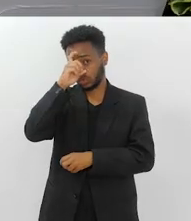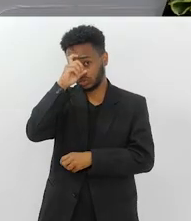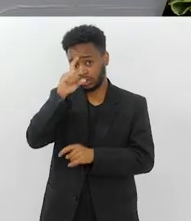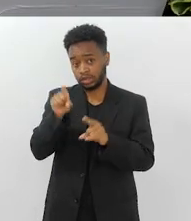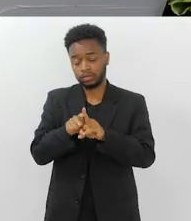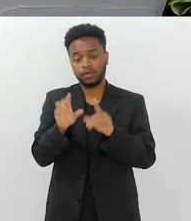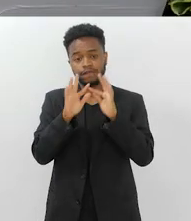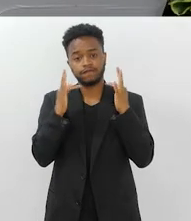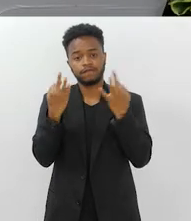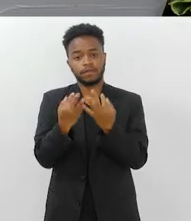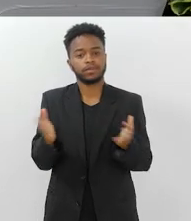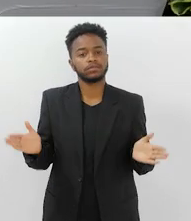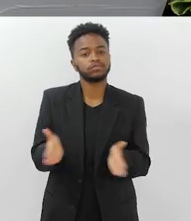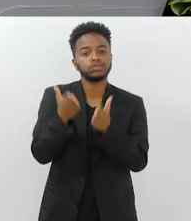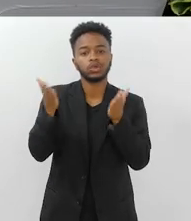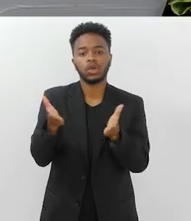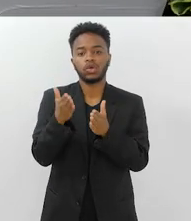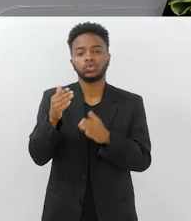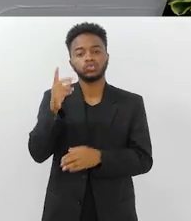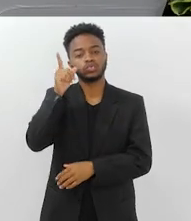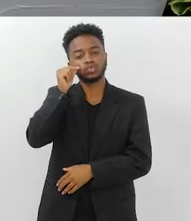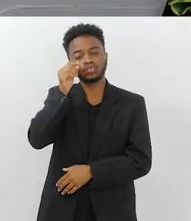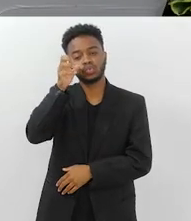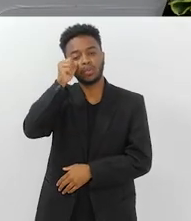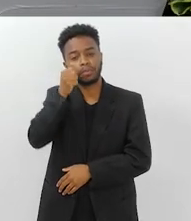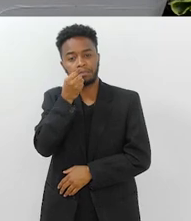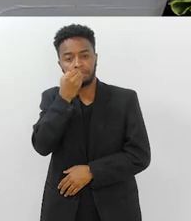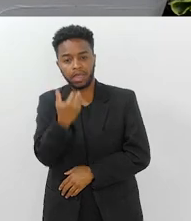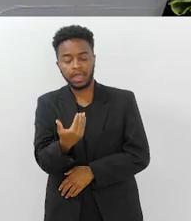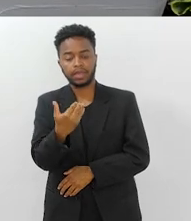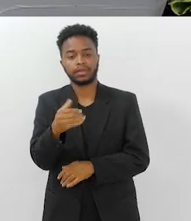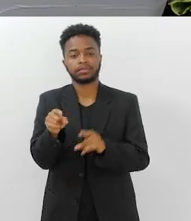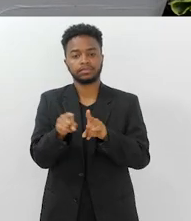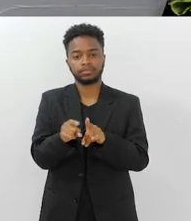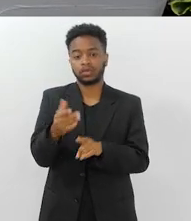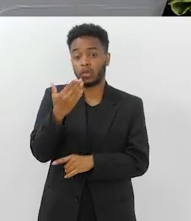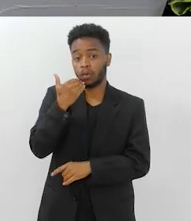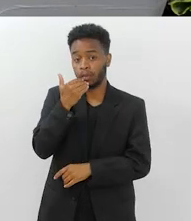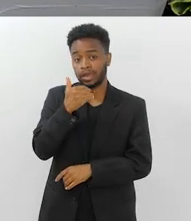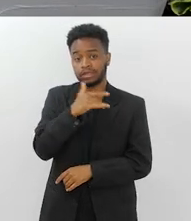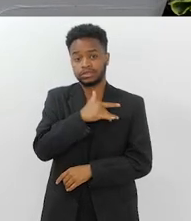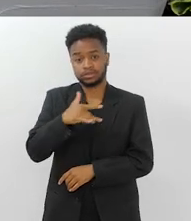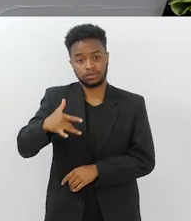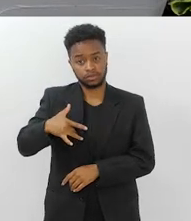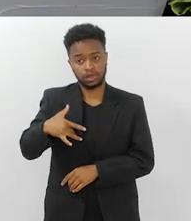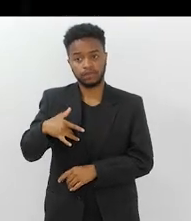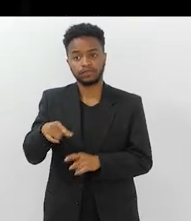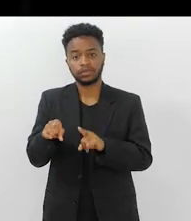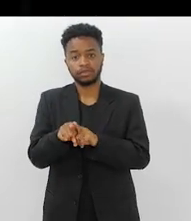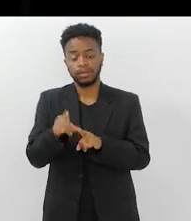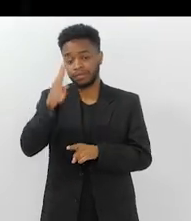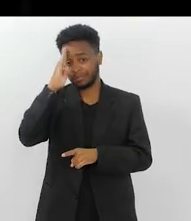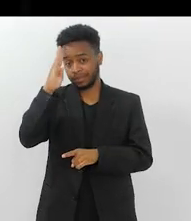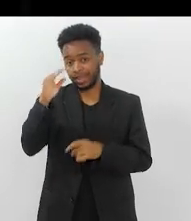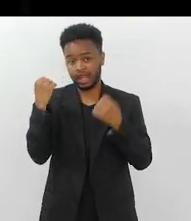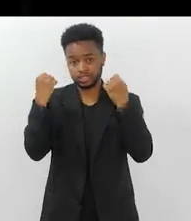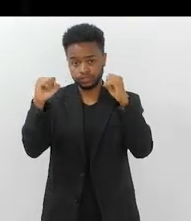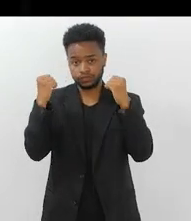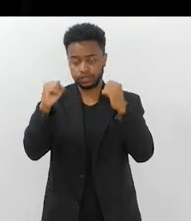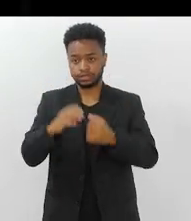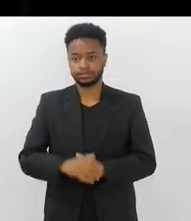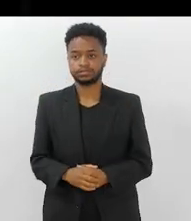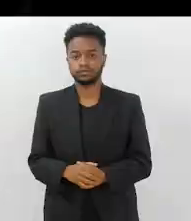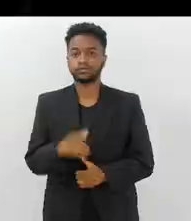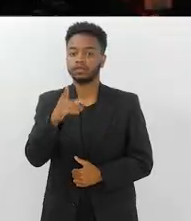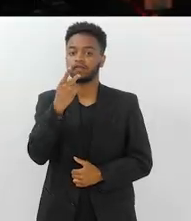e familiares estimulando, né, o bom padrão de sono, com alimentação saudável e fundamental a atividade